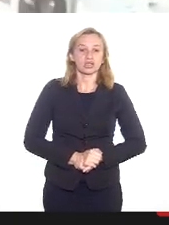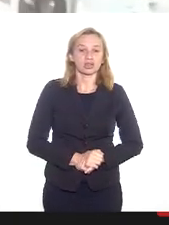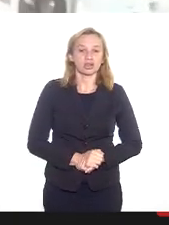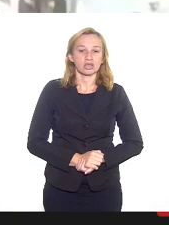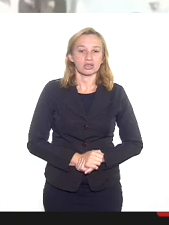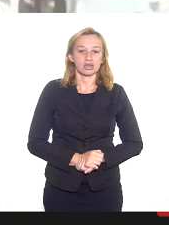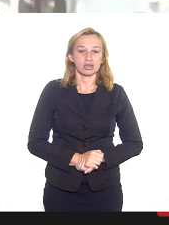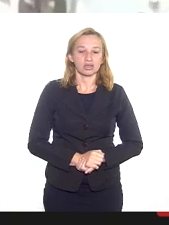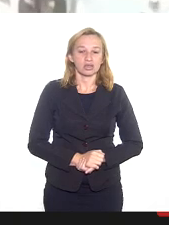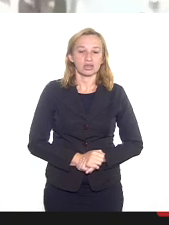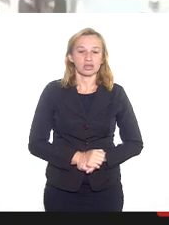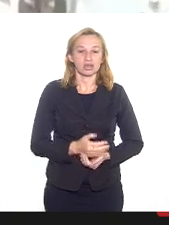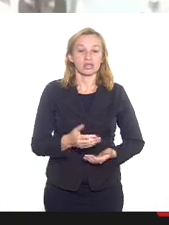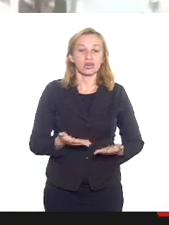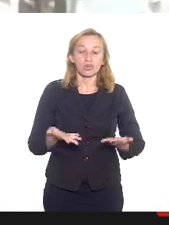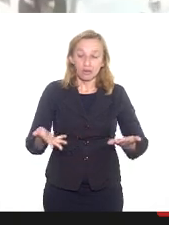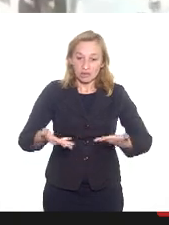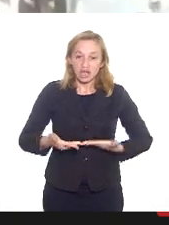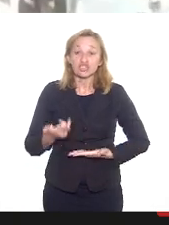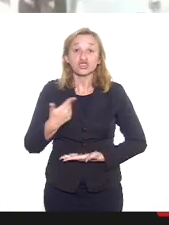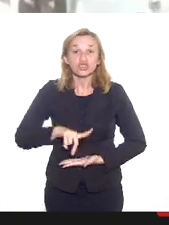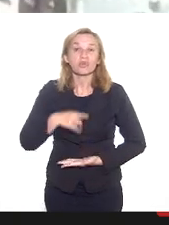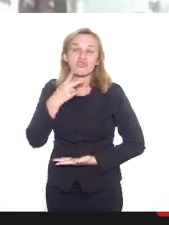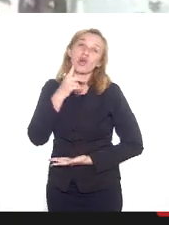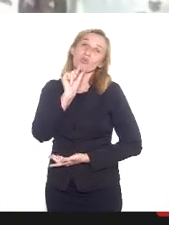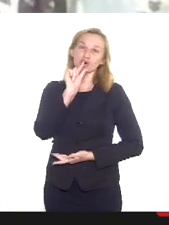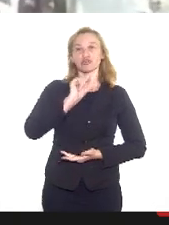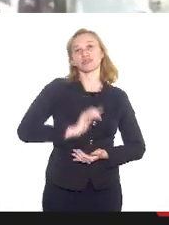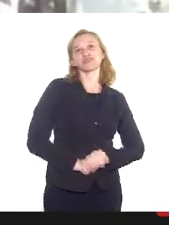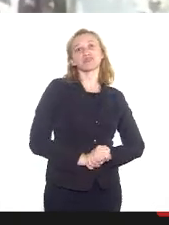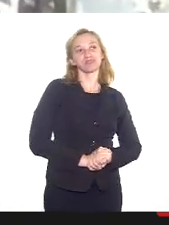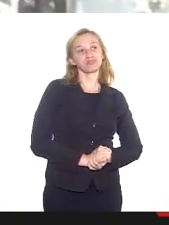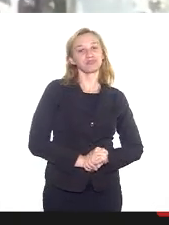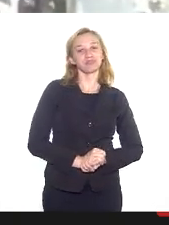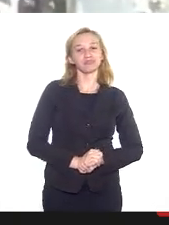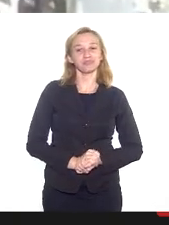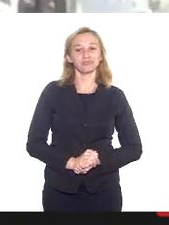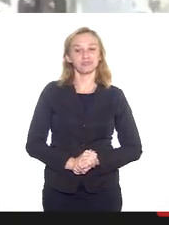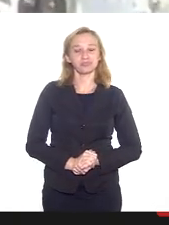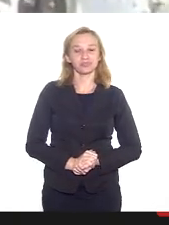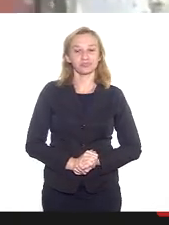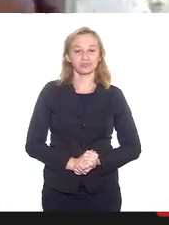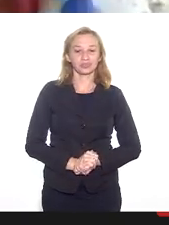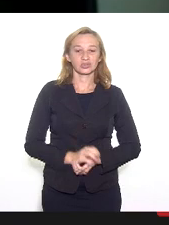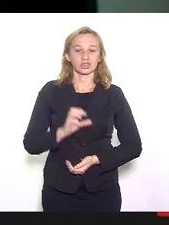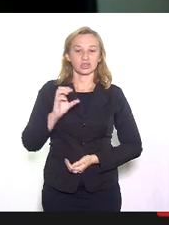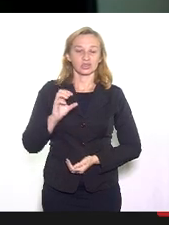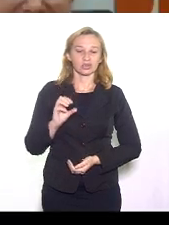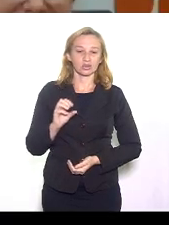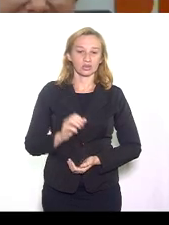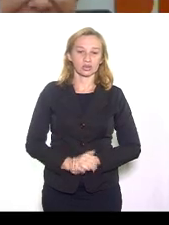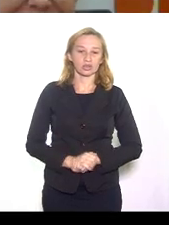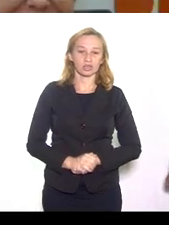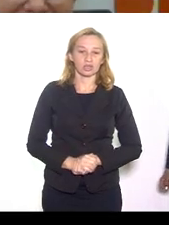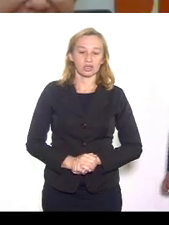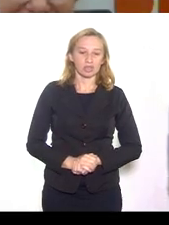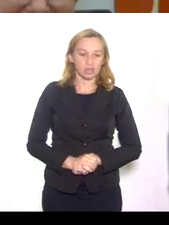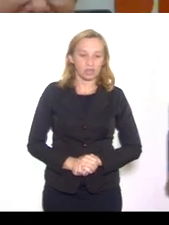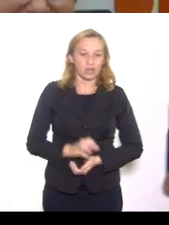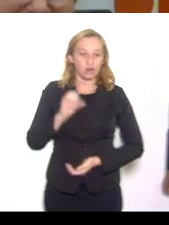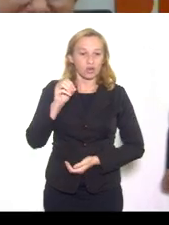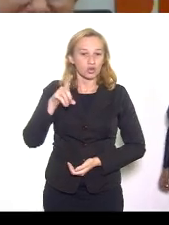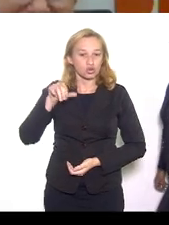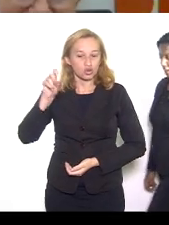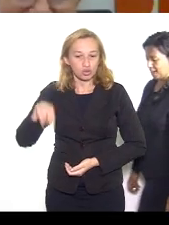Vamos, espero ser convidada de novo para falar mais um pouquinho. Obrigada. Obrigada, mãe Nilce. Deus abençoe pelo dia